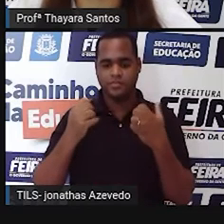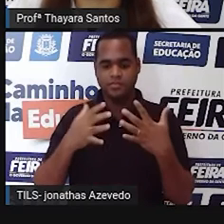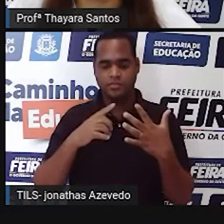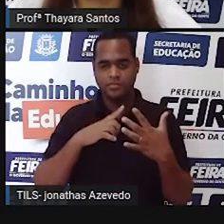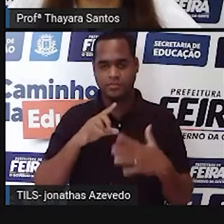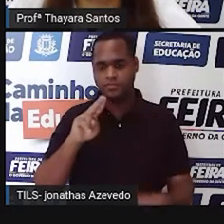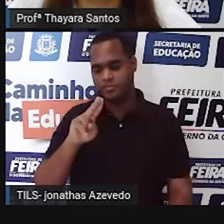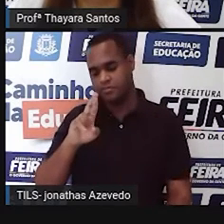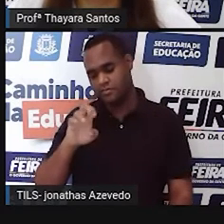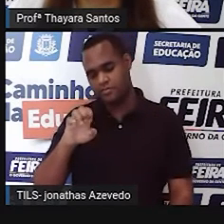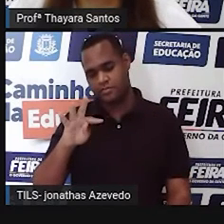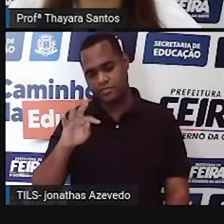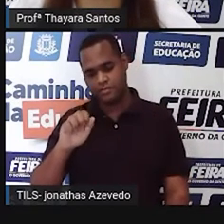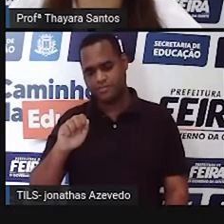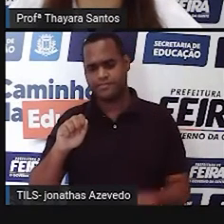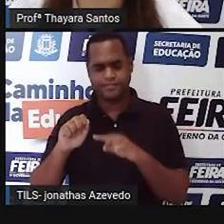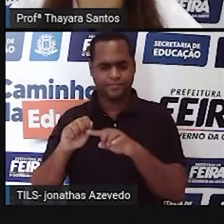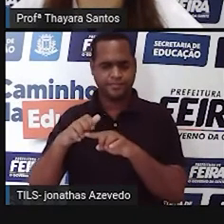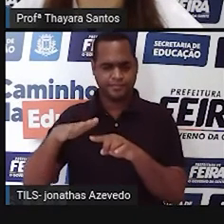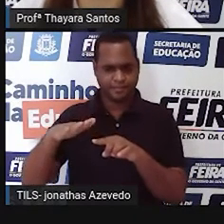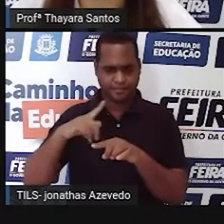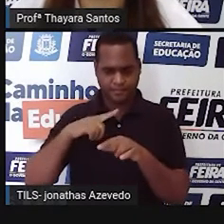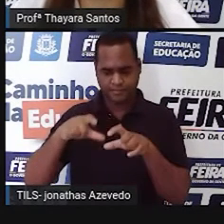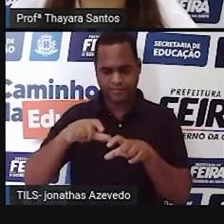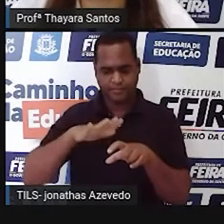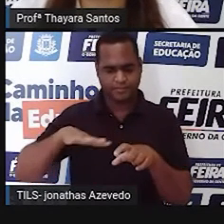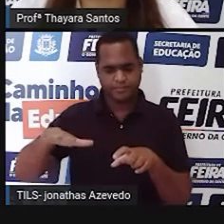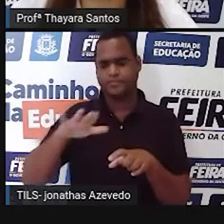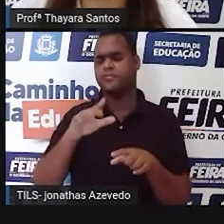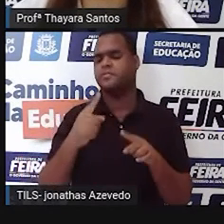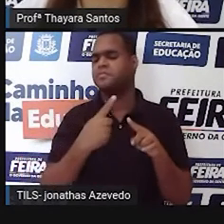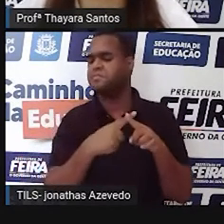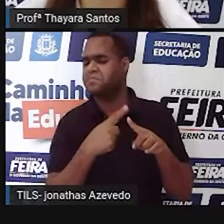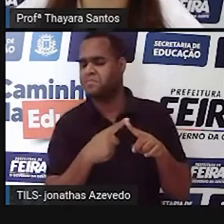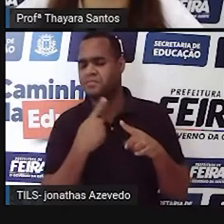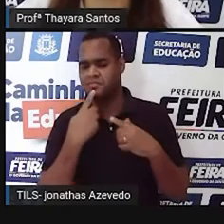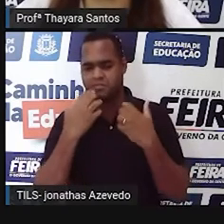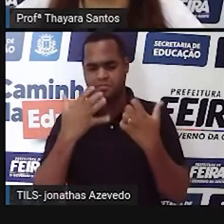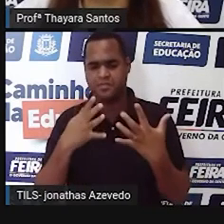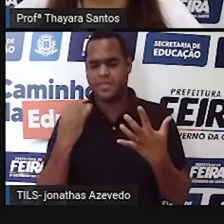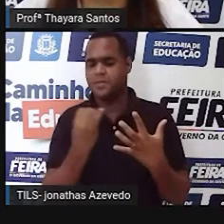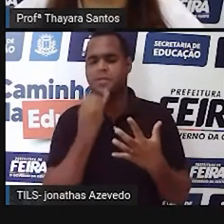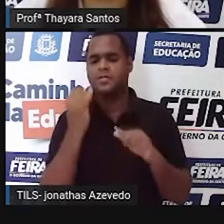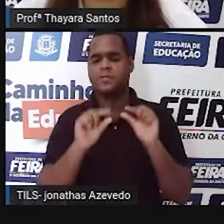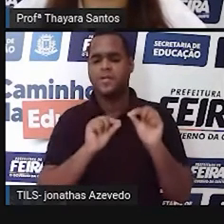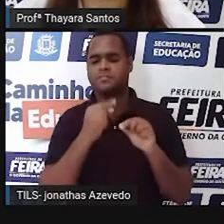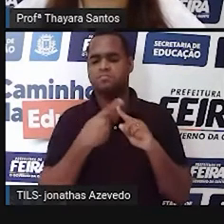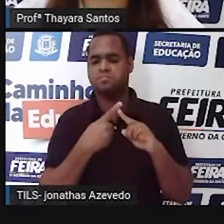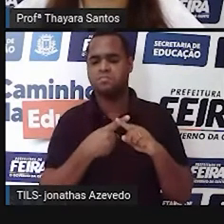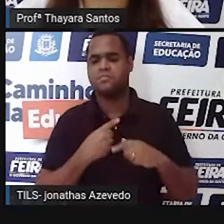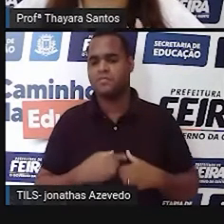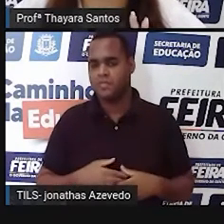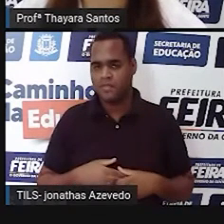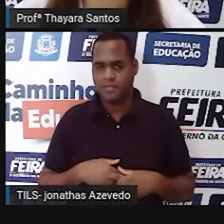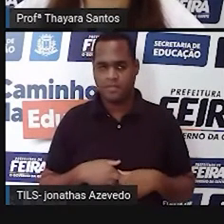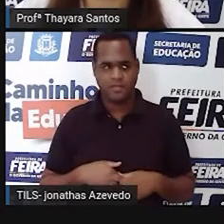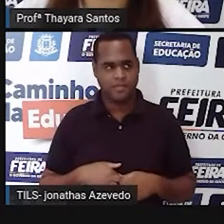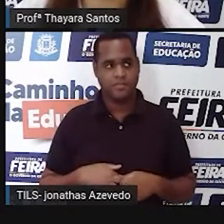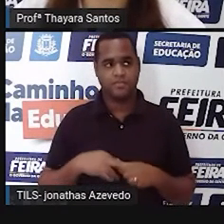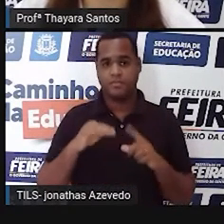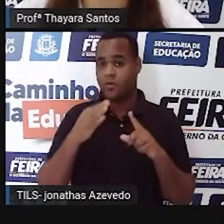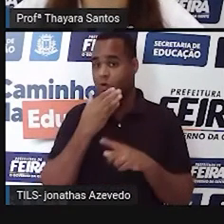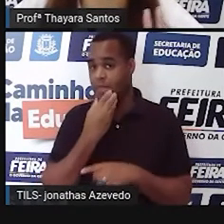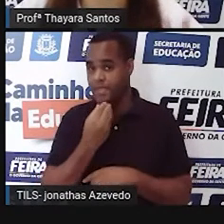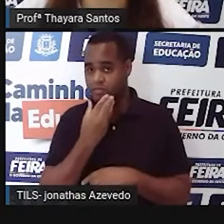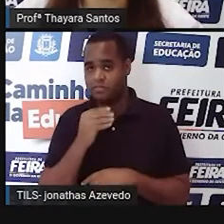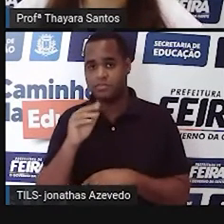uretra. Então, elas ficam aqui mais ou menos nessa região. E por que essas glândulas são tão importantes? Porque, nos homens,